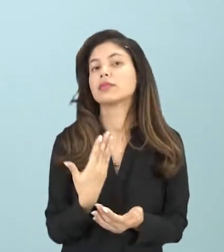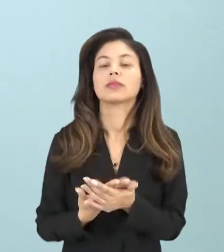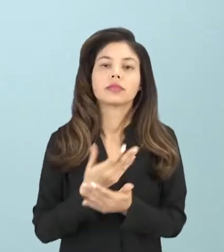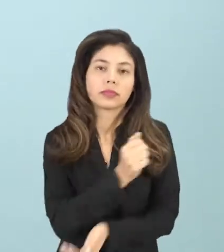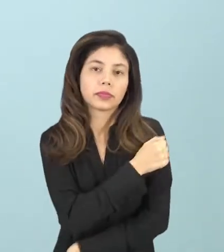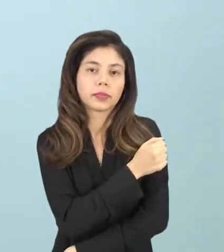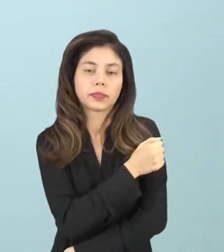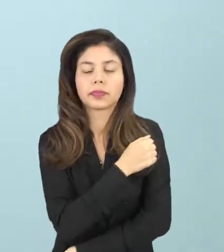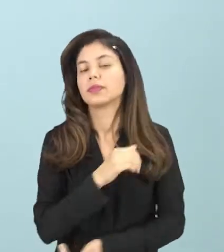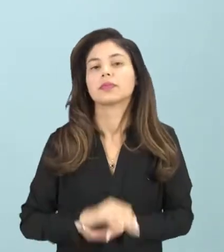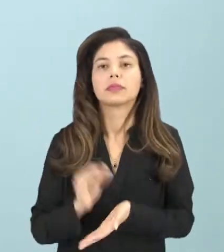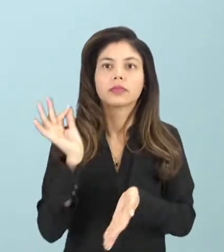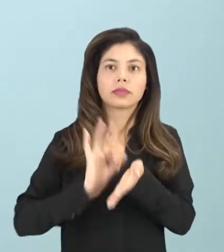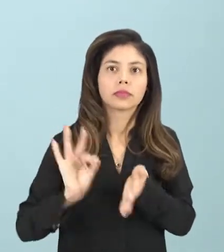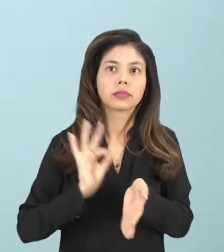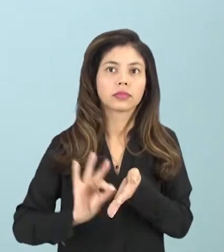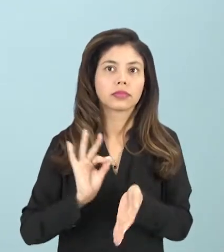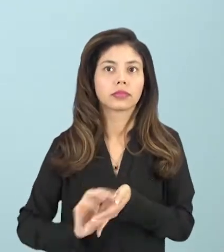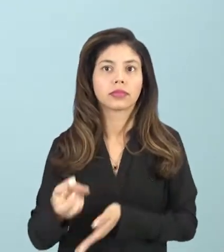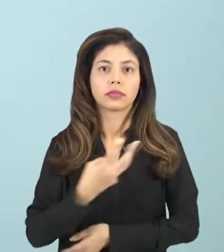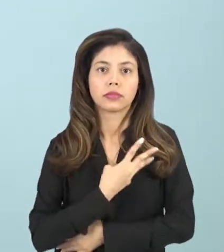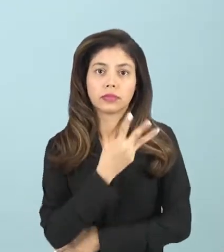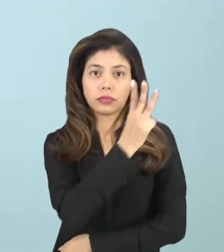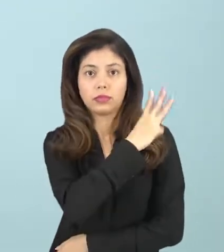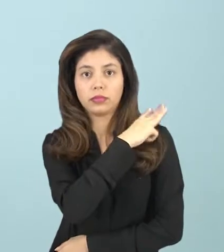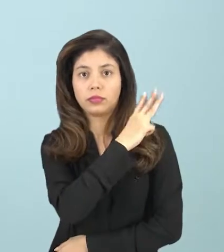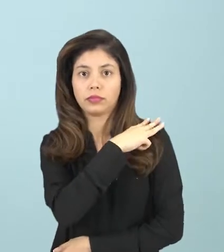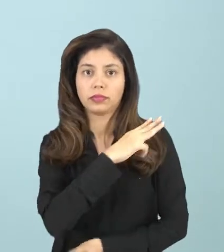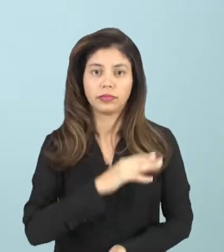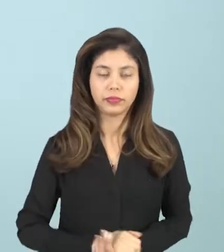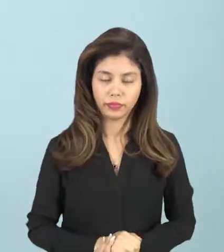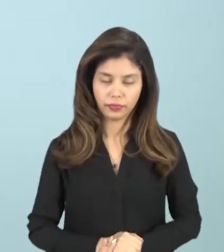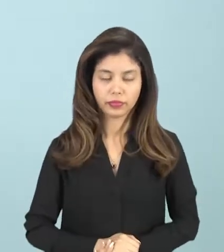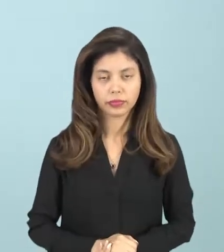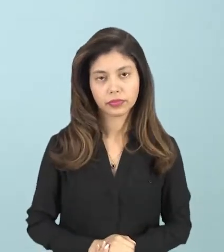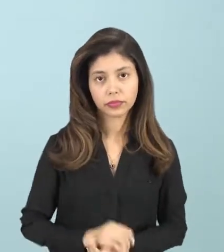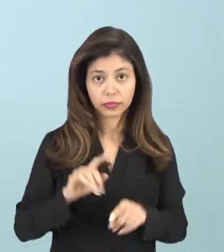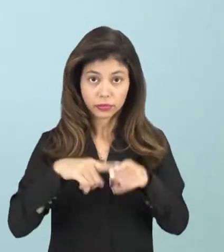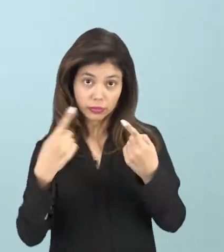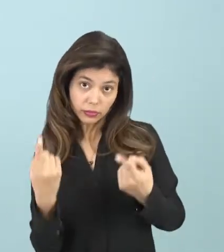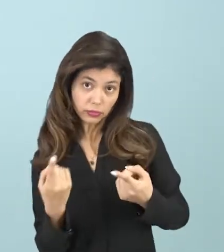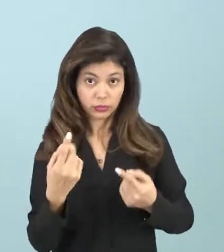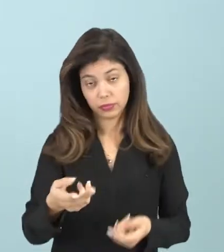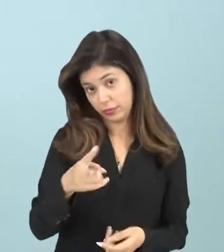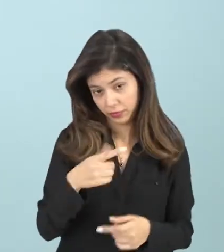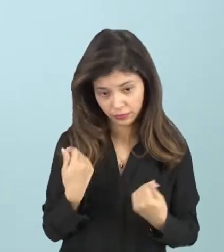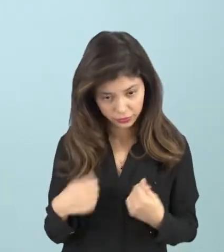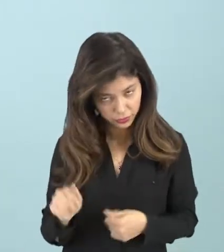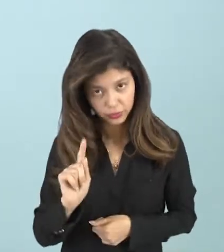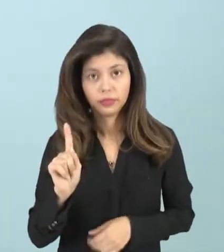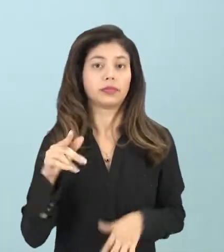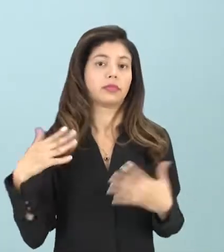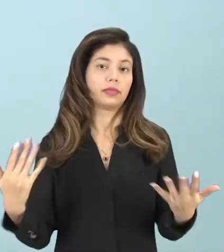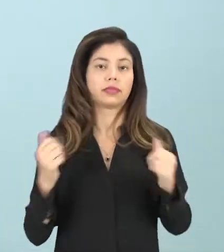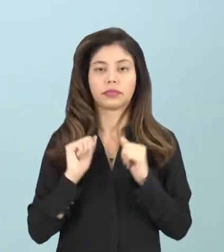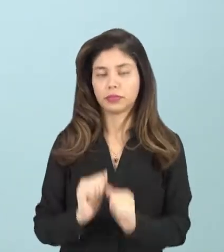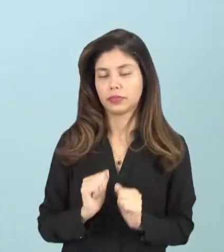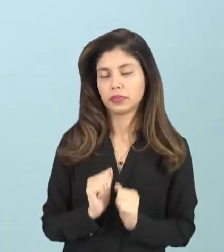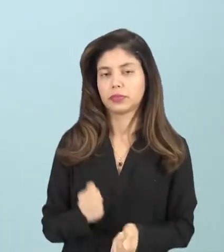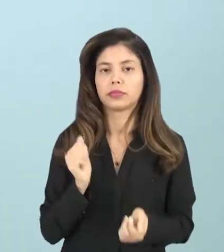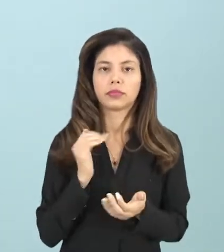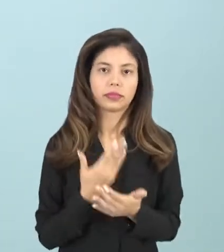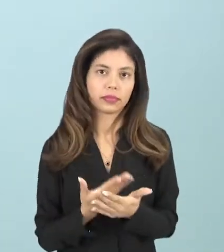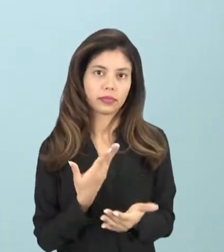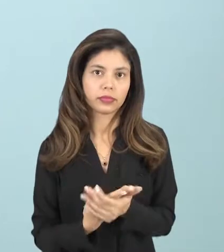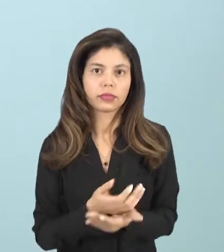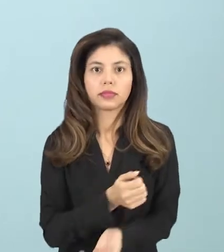alunos matriculados na terceira série do Ensino Médio, mas isso não impede que você que não estuda